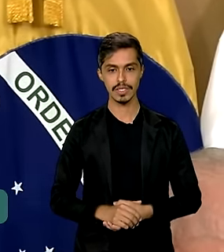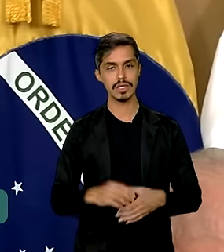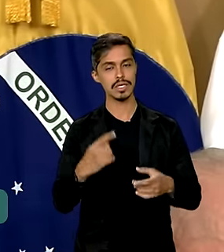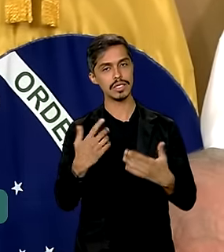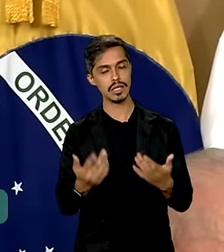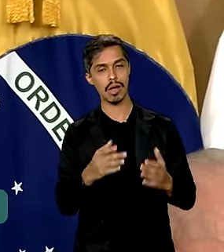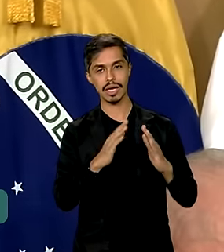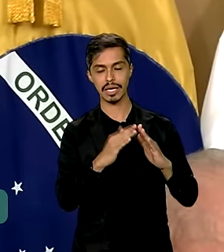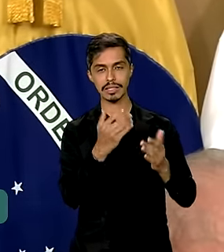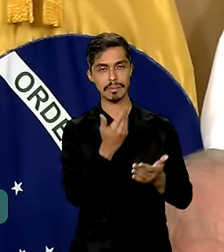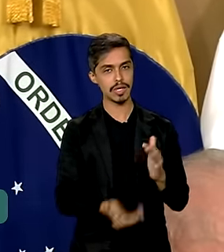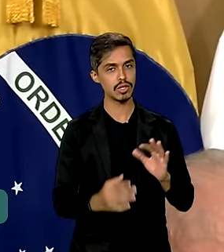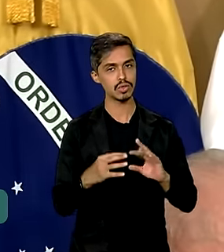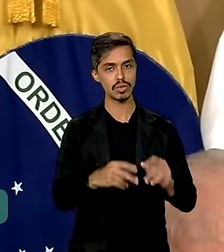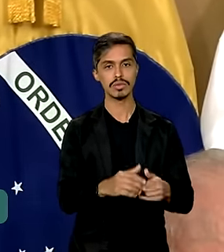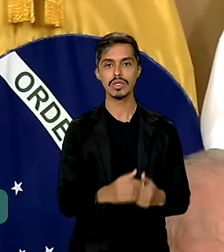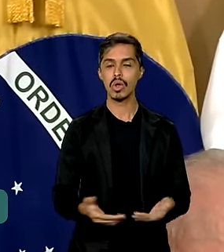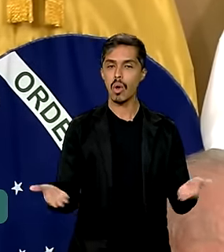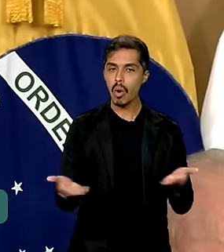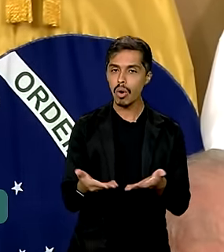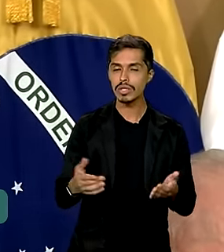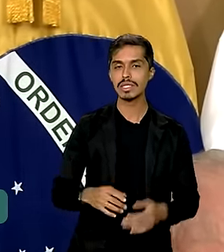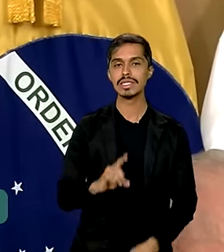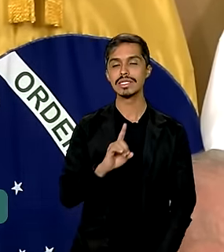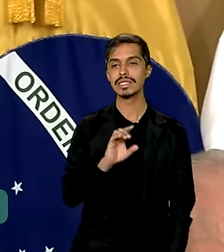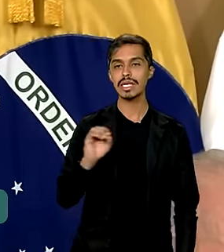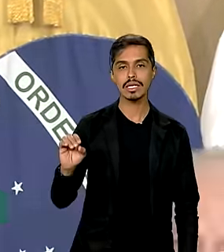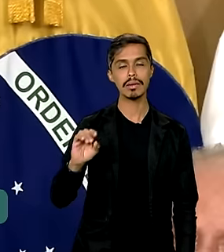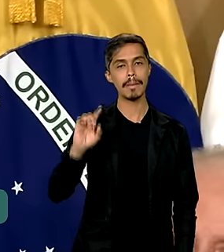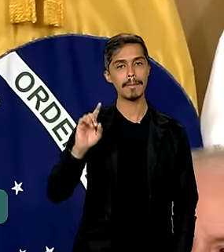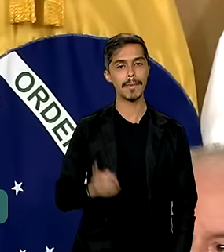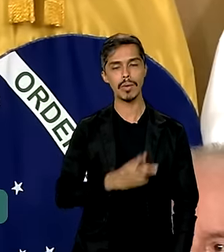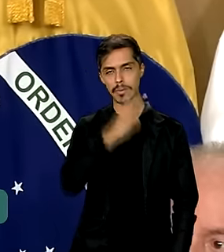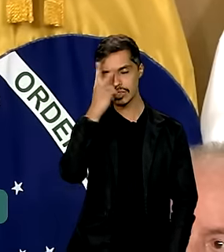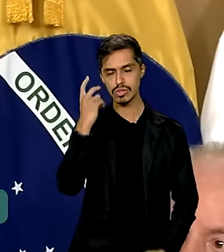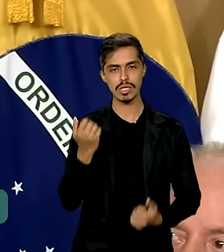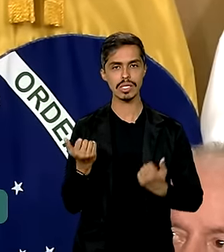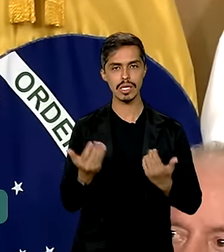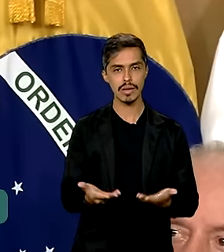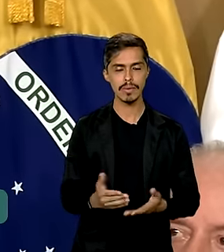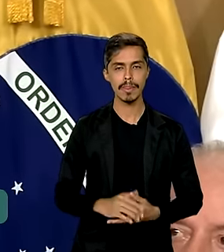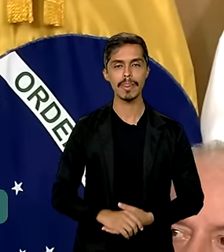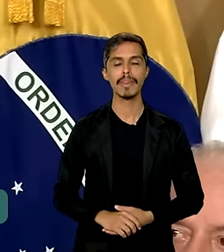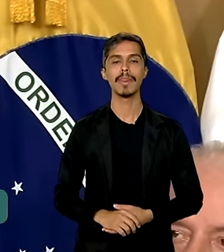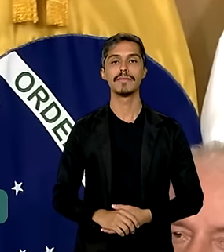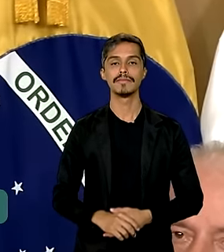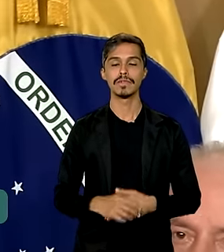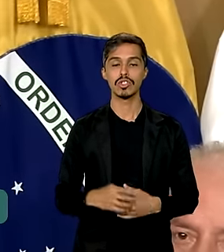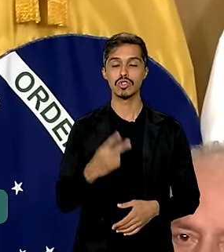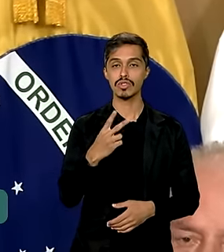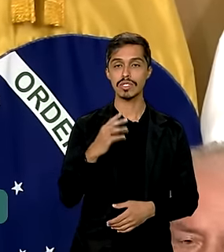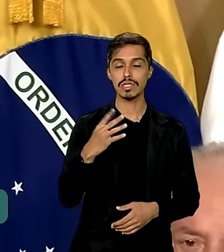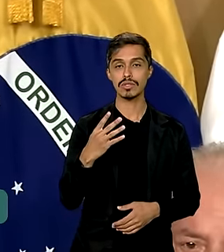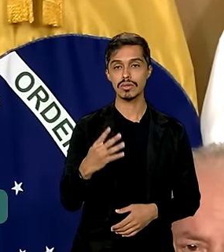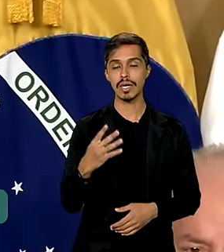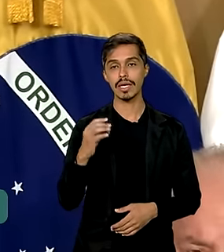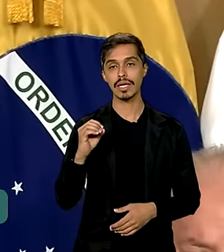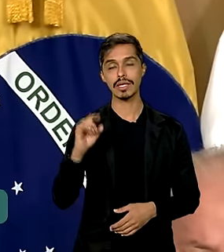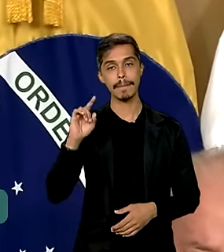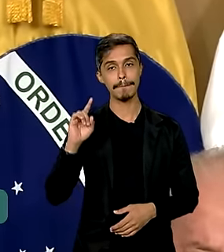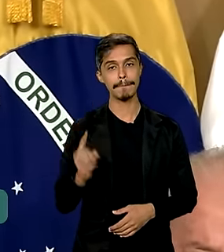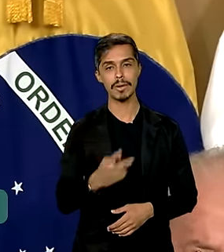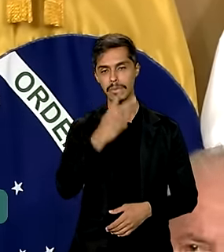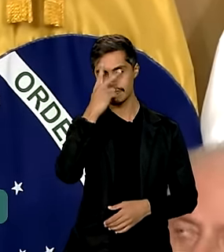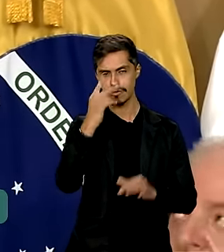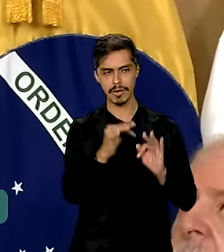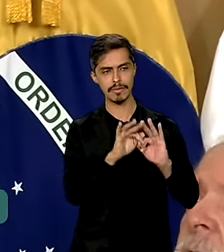Exatamente na data de hoje, mais de 100 mil receberam. De 240 mil famílias, que era a nossa previsão